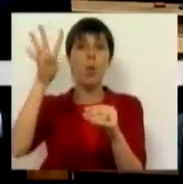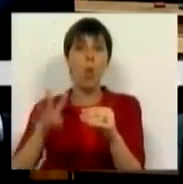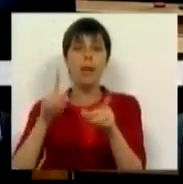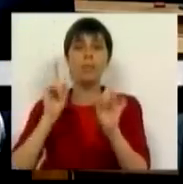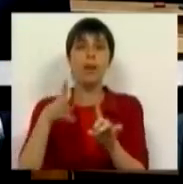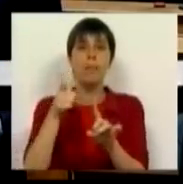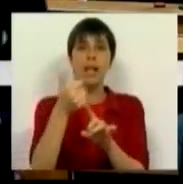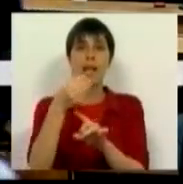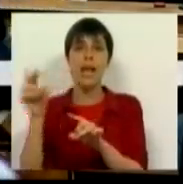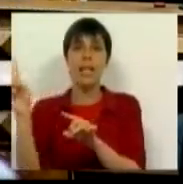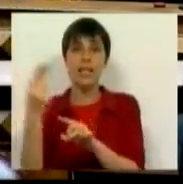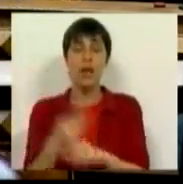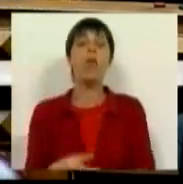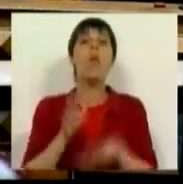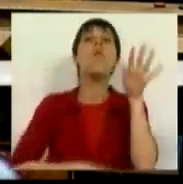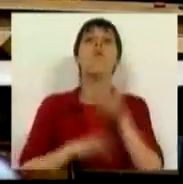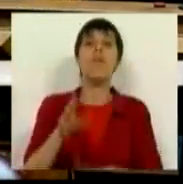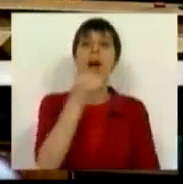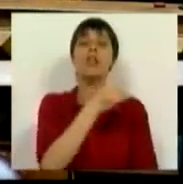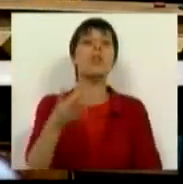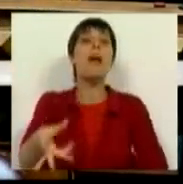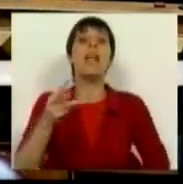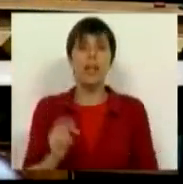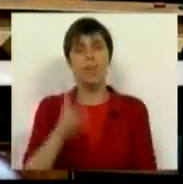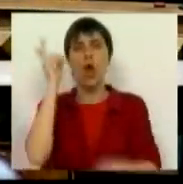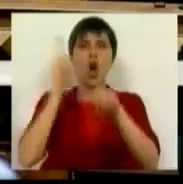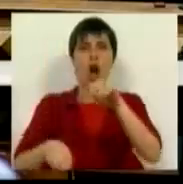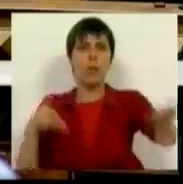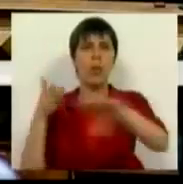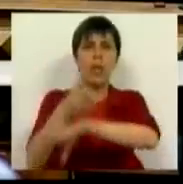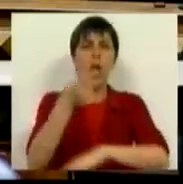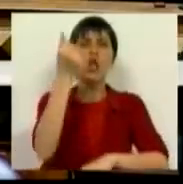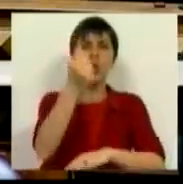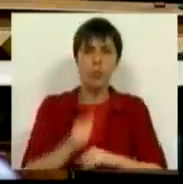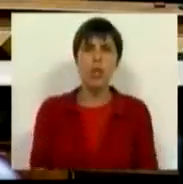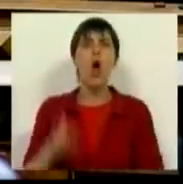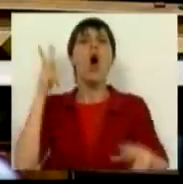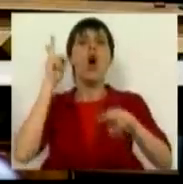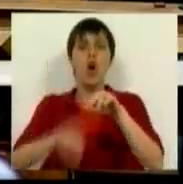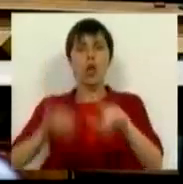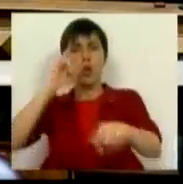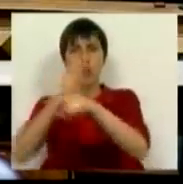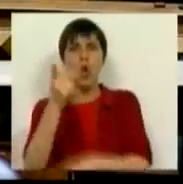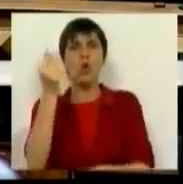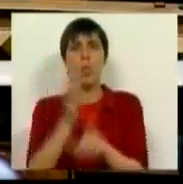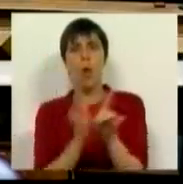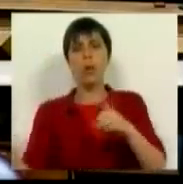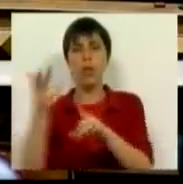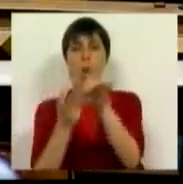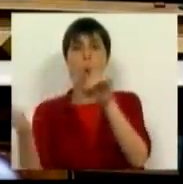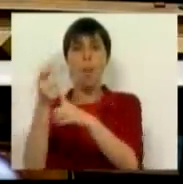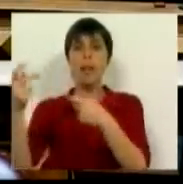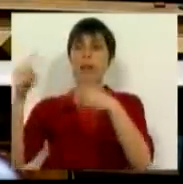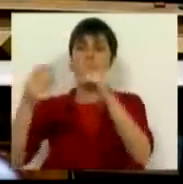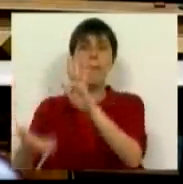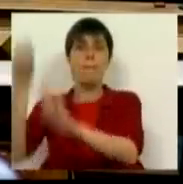a partir dos 1.500 euros. O que é que fazem em 2013? Cortam diretamente um subsídio, cortam outro subsídio por via do aumento da